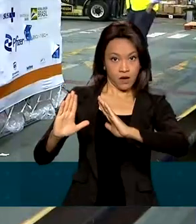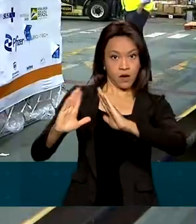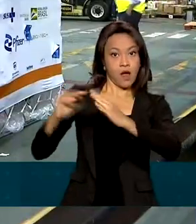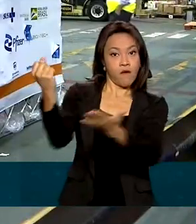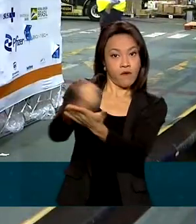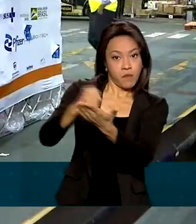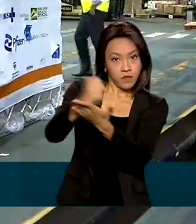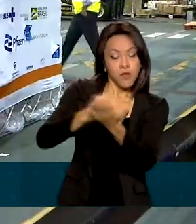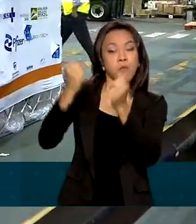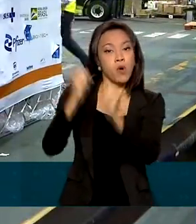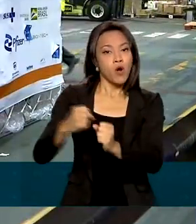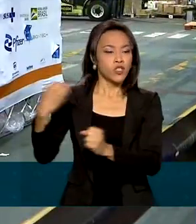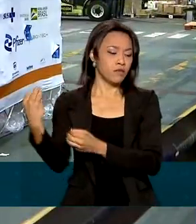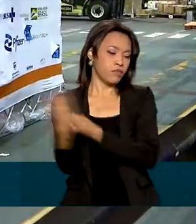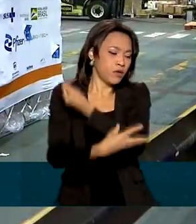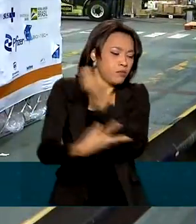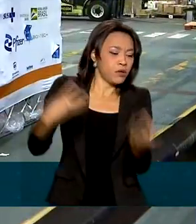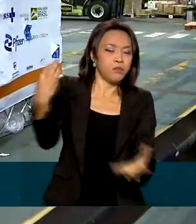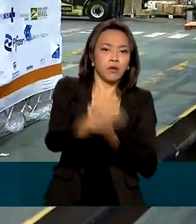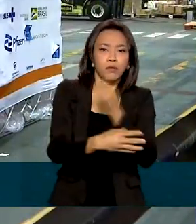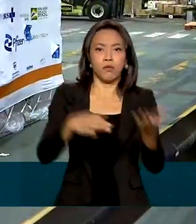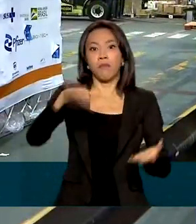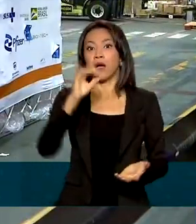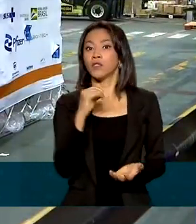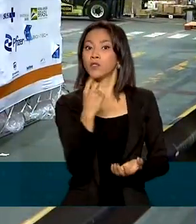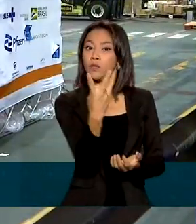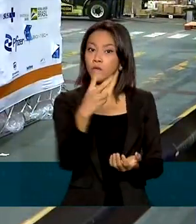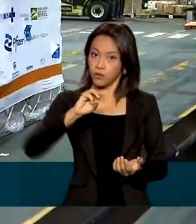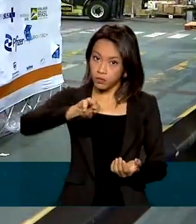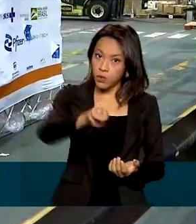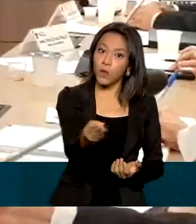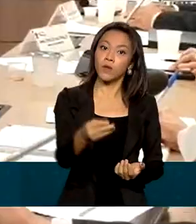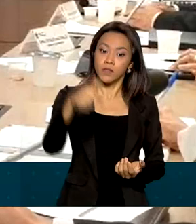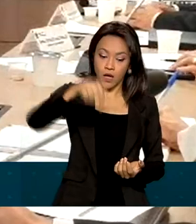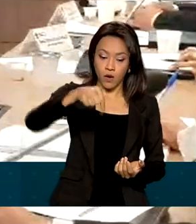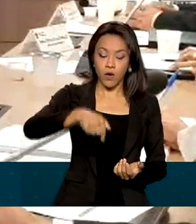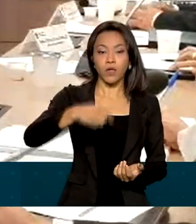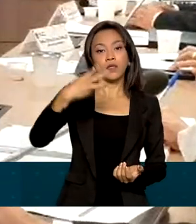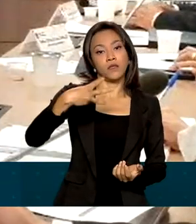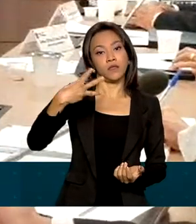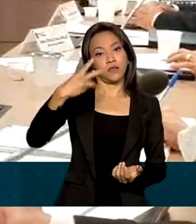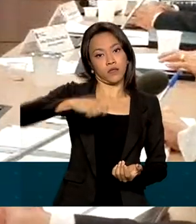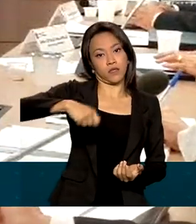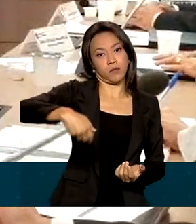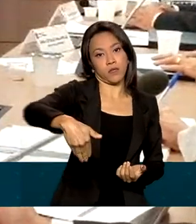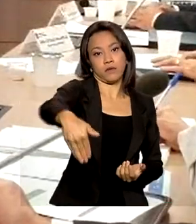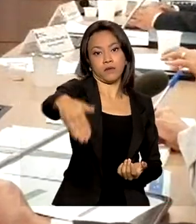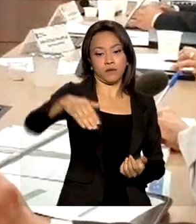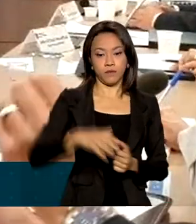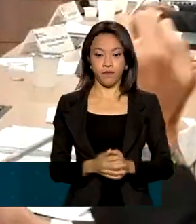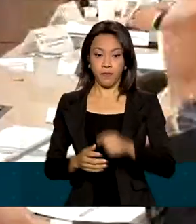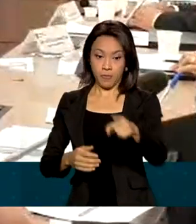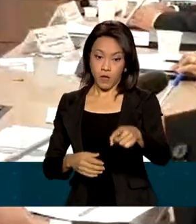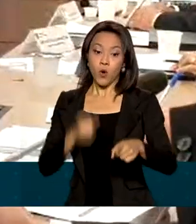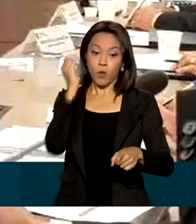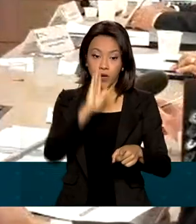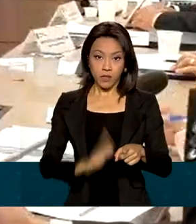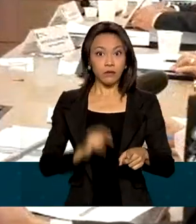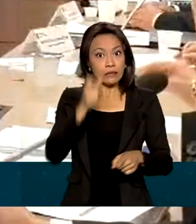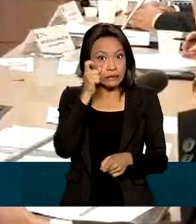10 milhões de doses extras ainda no primeiro trimestre. O Brasil sim tem interesse nesses 10 milhões de doses,